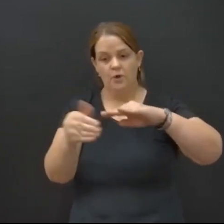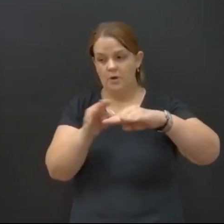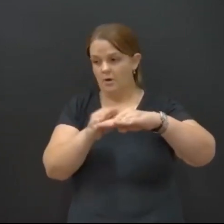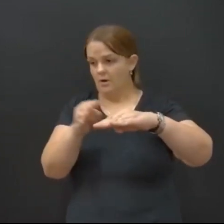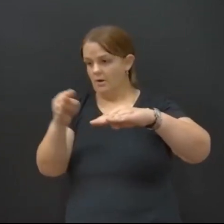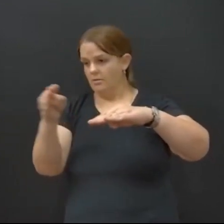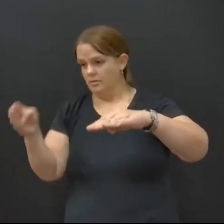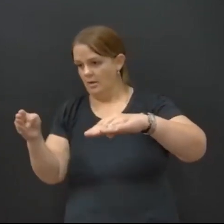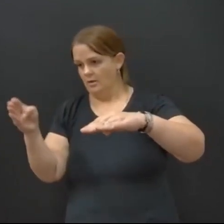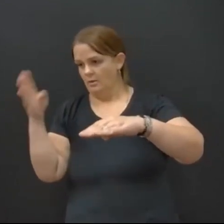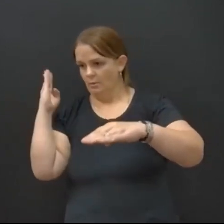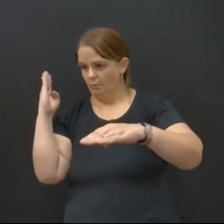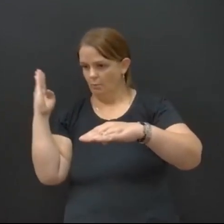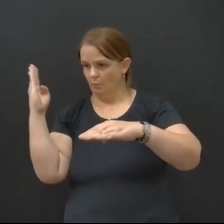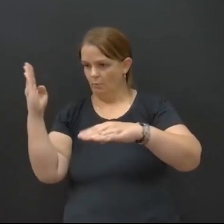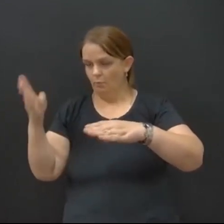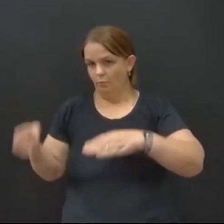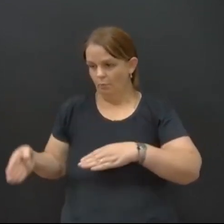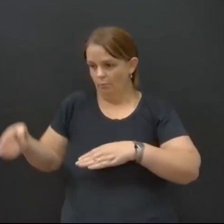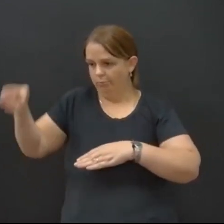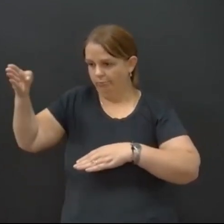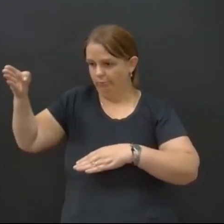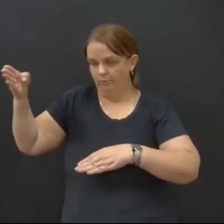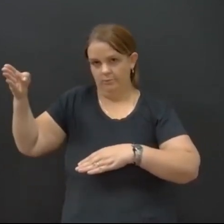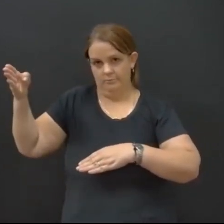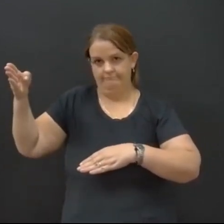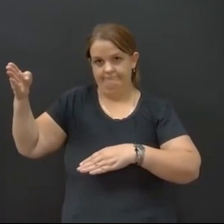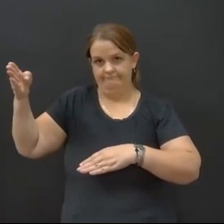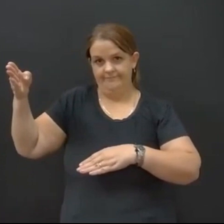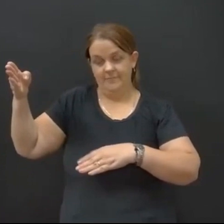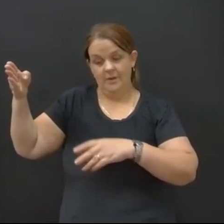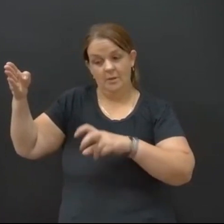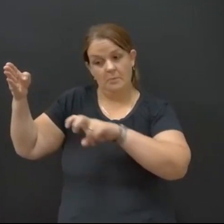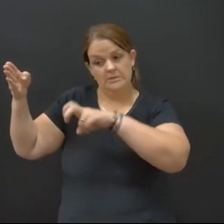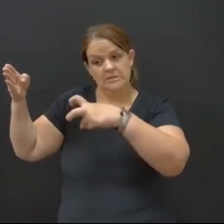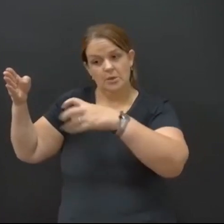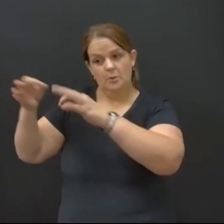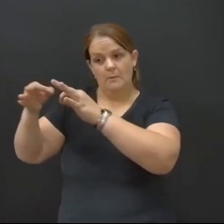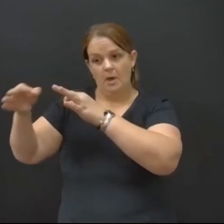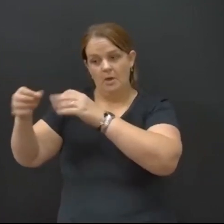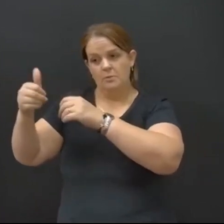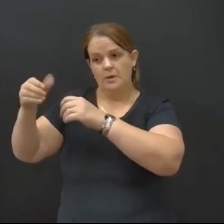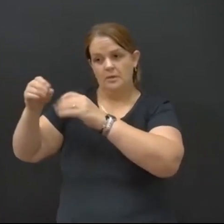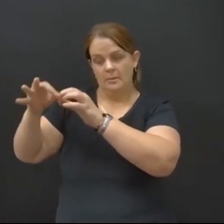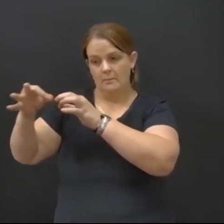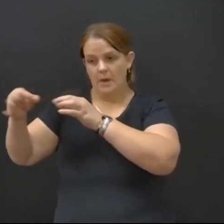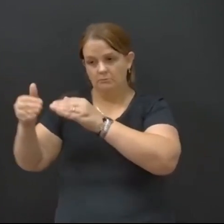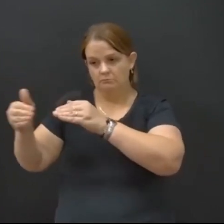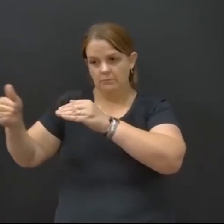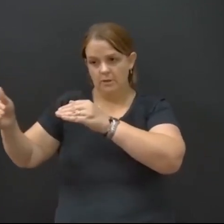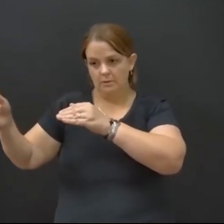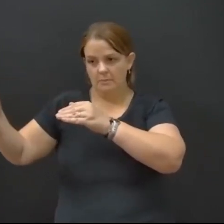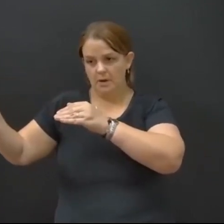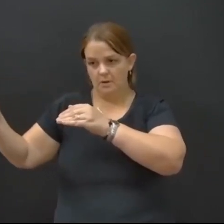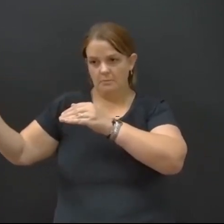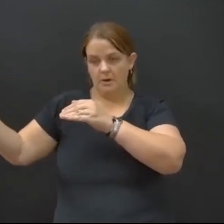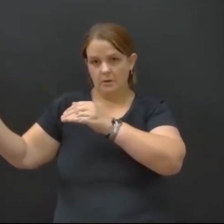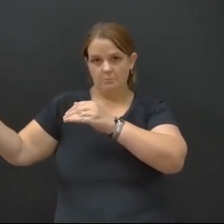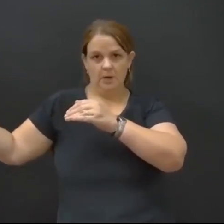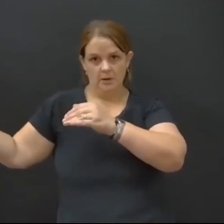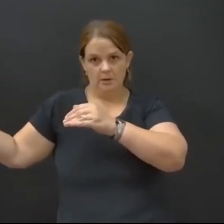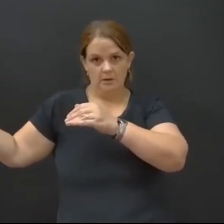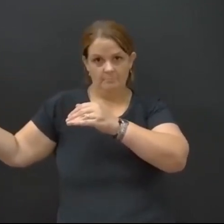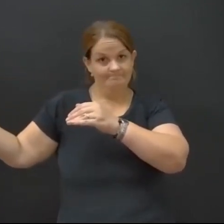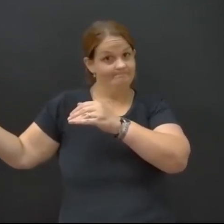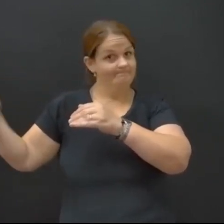muro da divisa, eu aumentei mais cinco, mais dez, mais quinze e eu